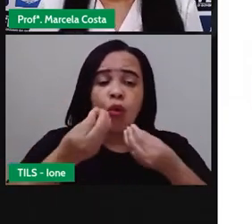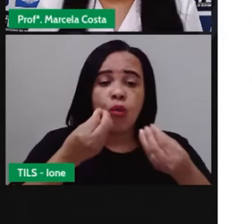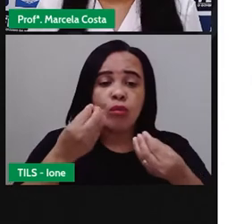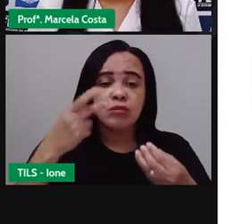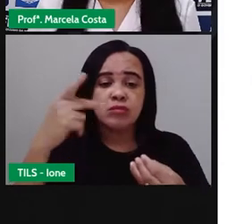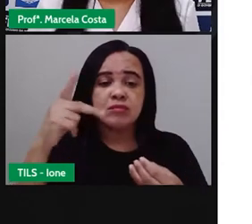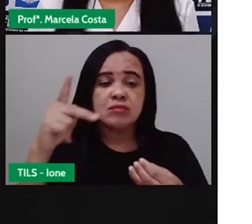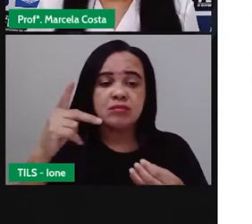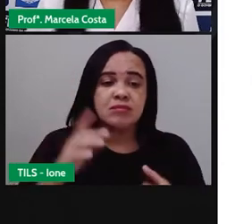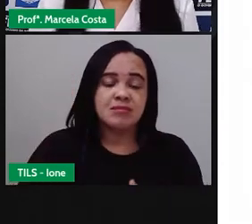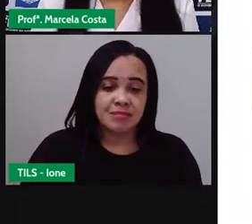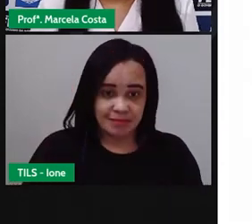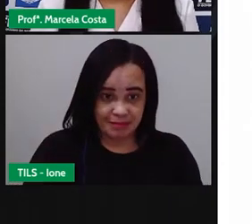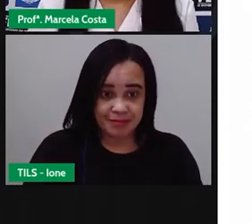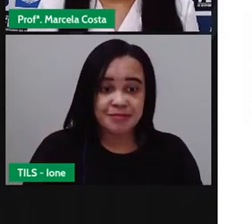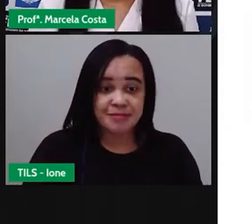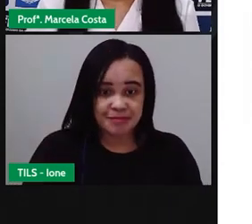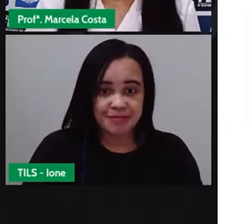Os olhos eram